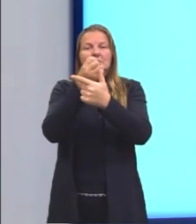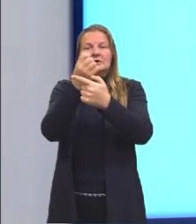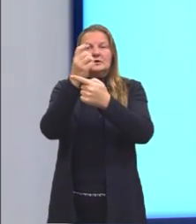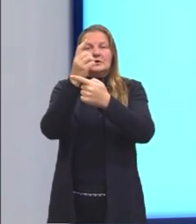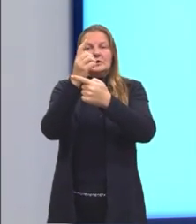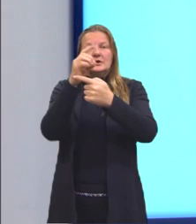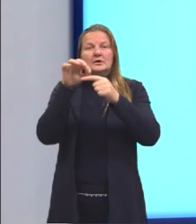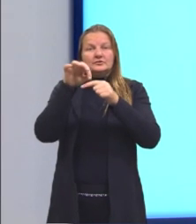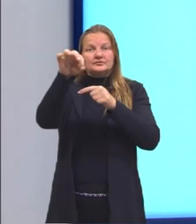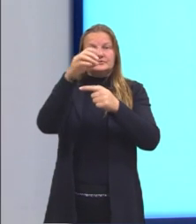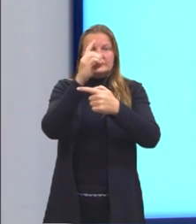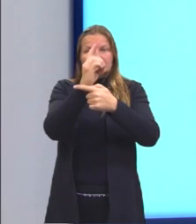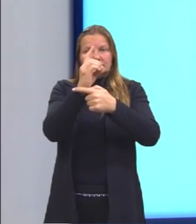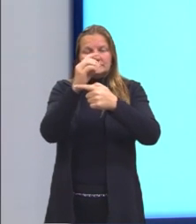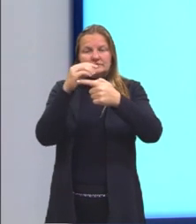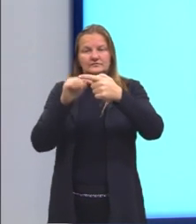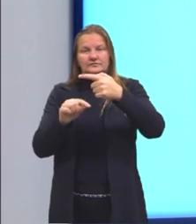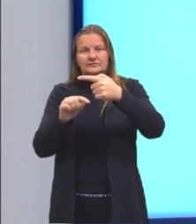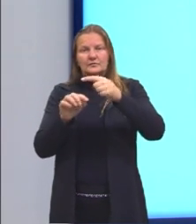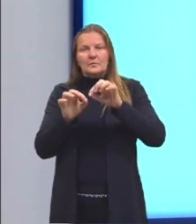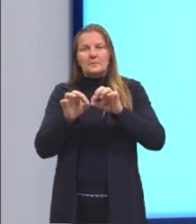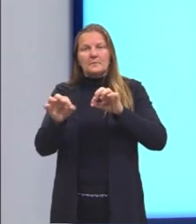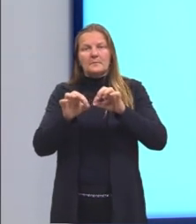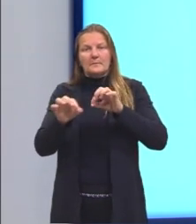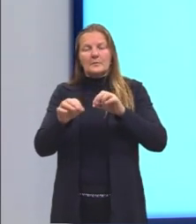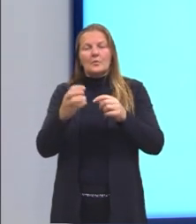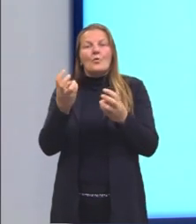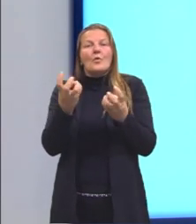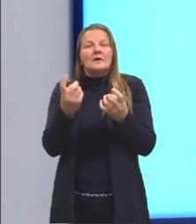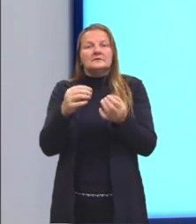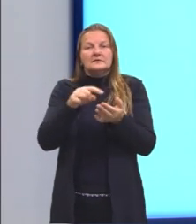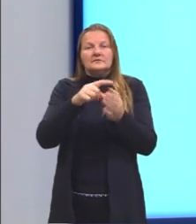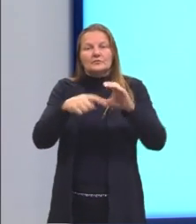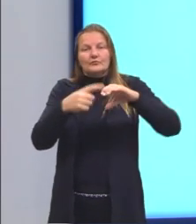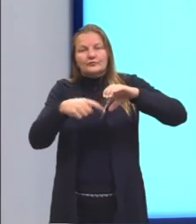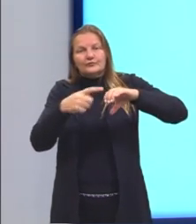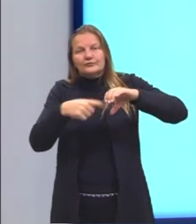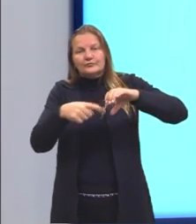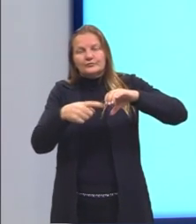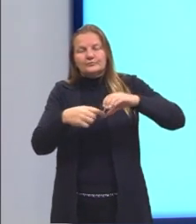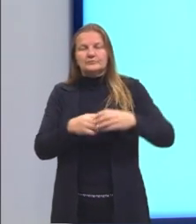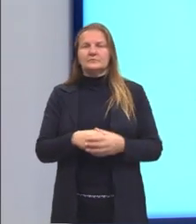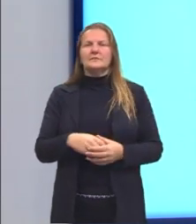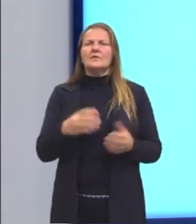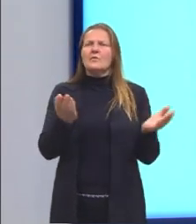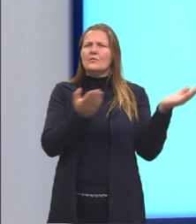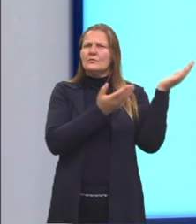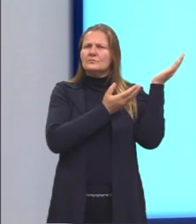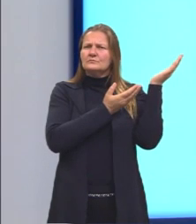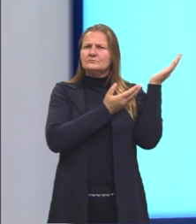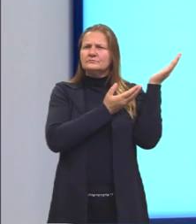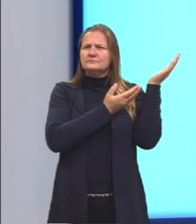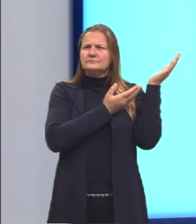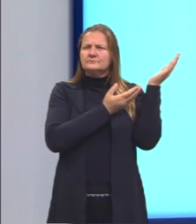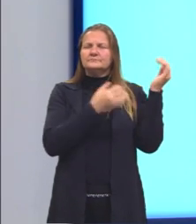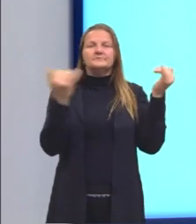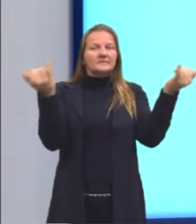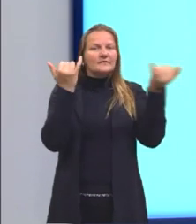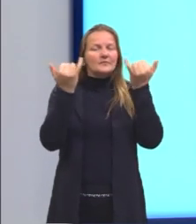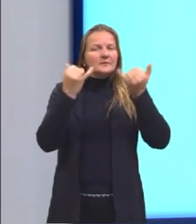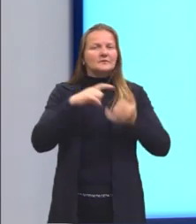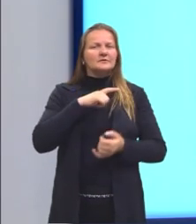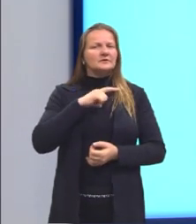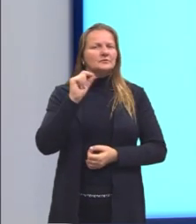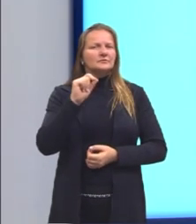comprimento para chegar no número de voltas. Aqui eu voltei nas nossas informações, nós